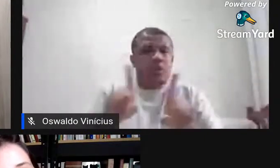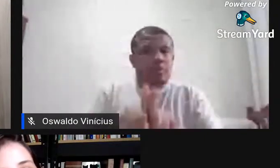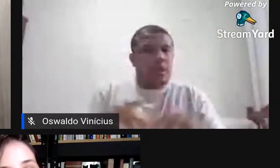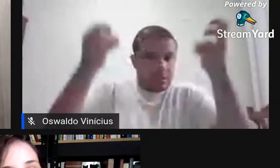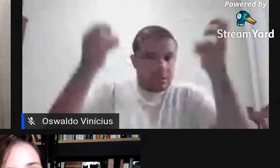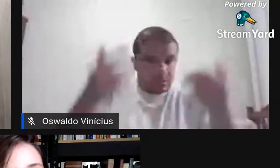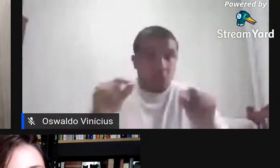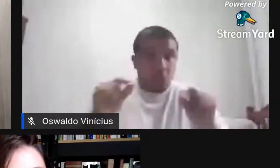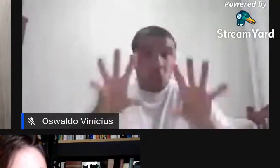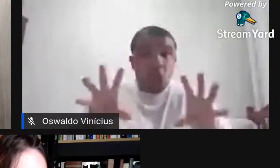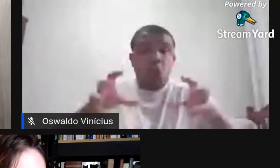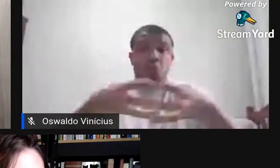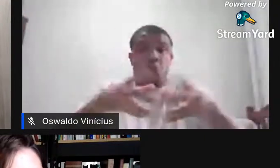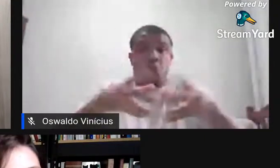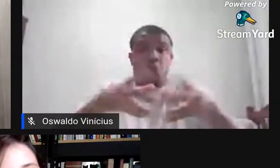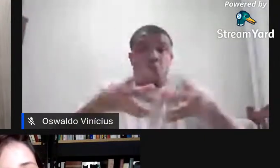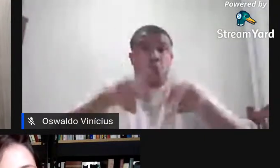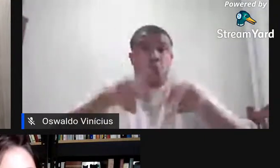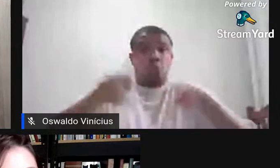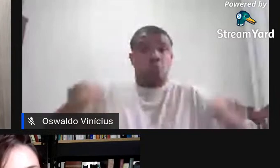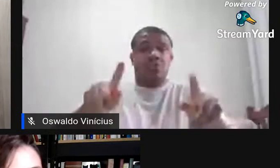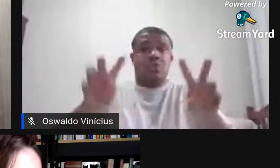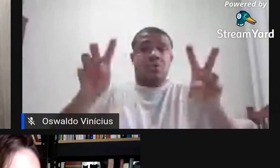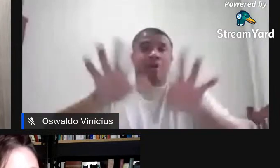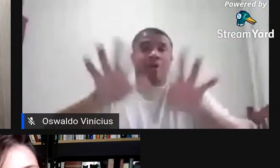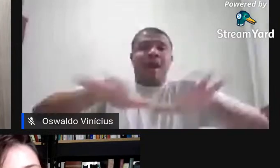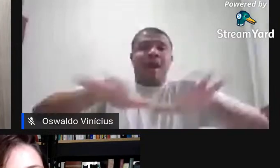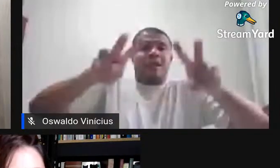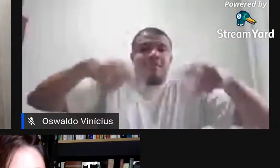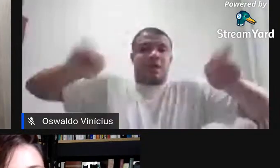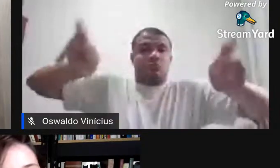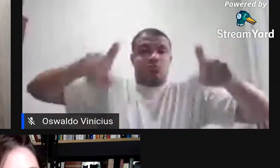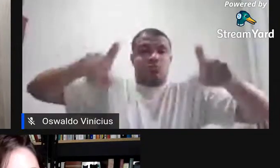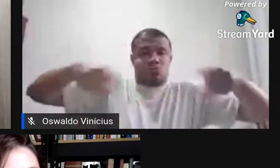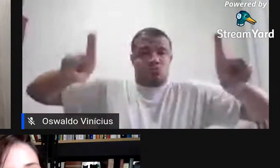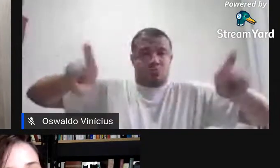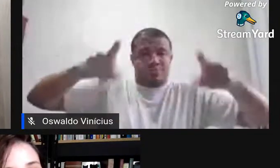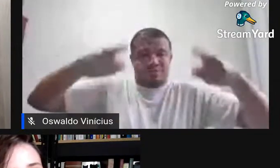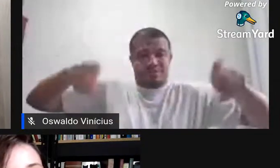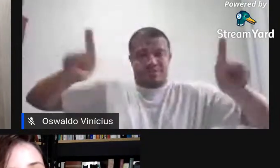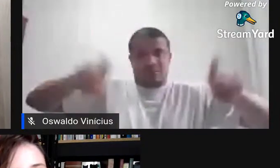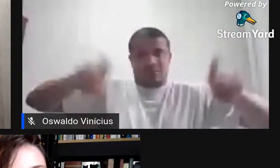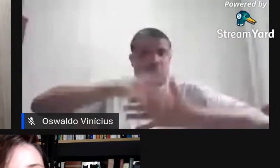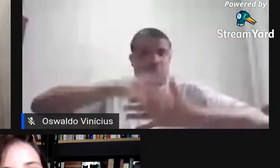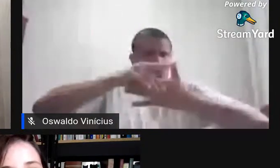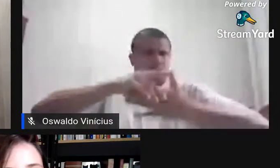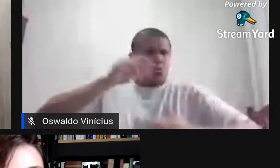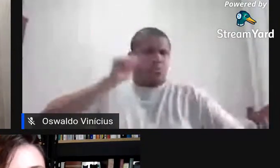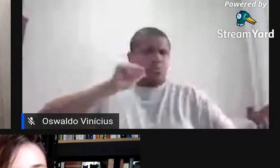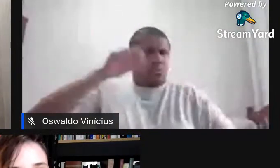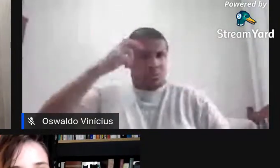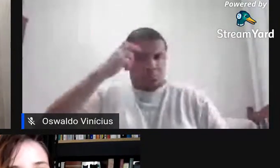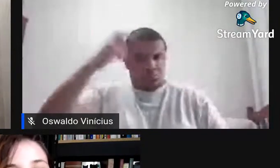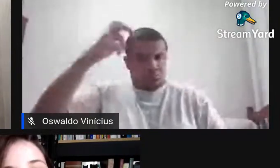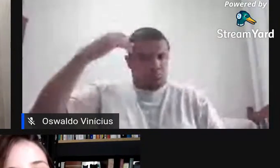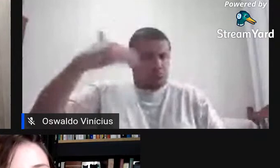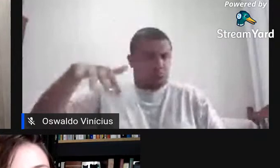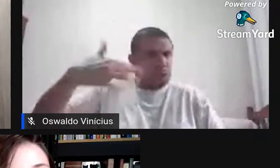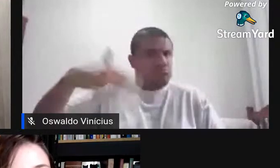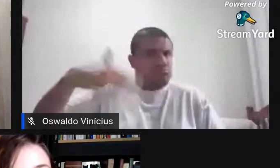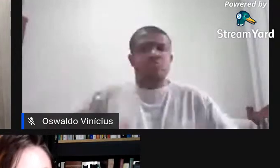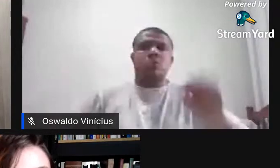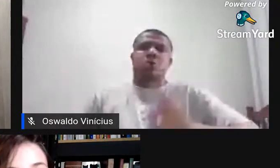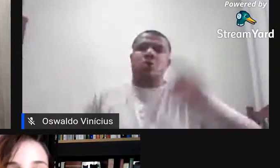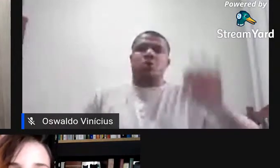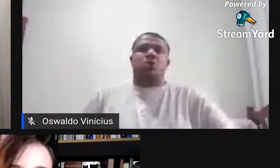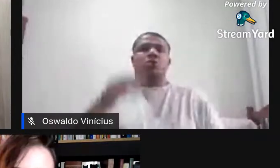uma equipe de professores da música, organizada pela professora Cecília Nazareth, sempre que ela também está sempre presente. E foi assim que foi em